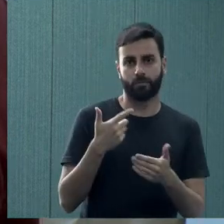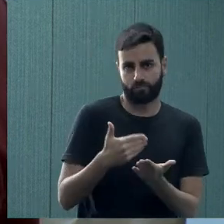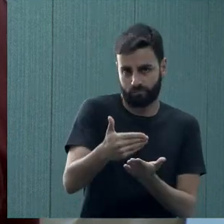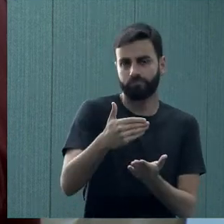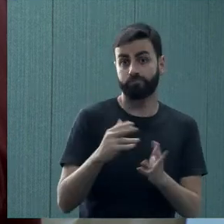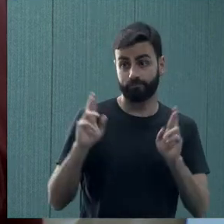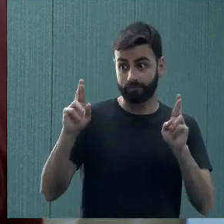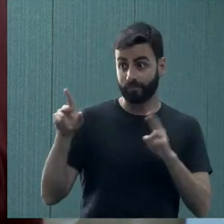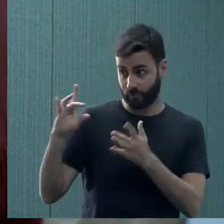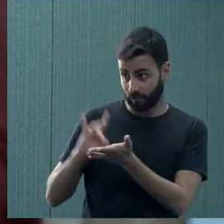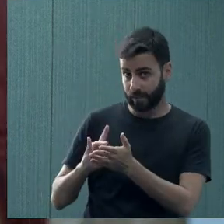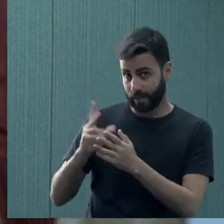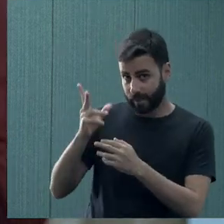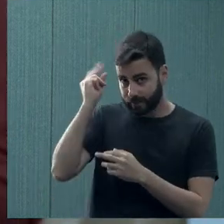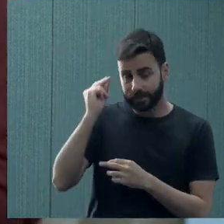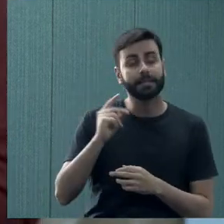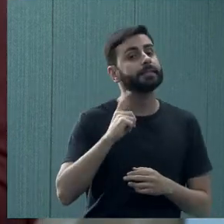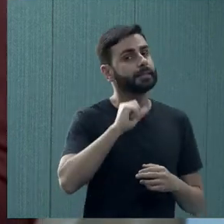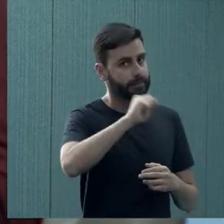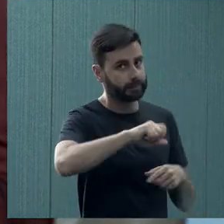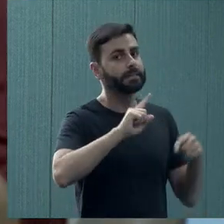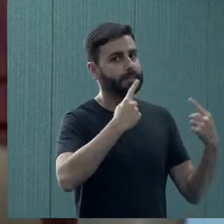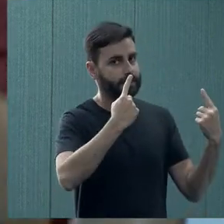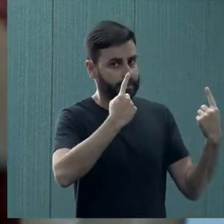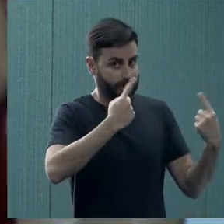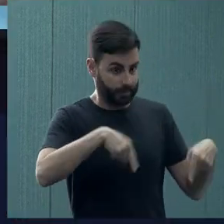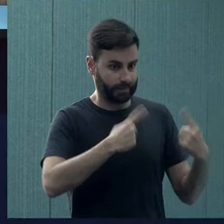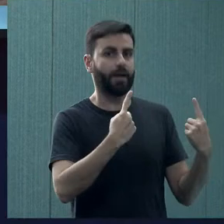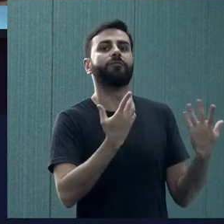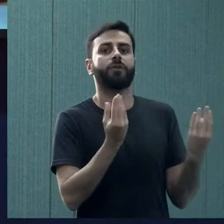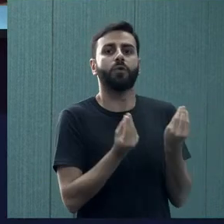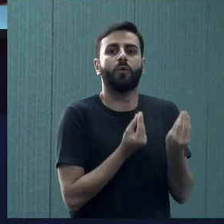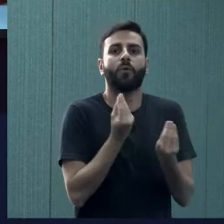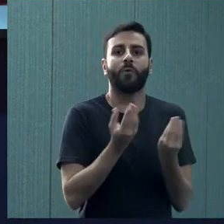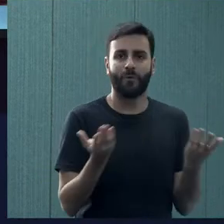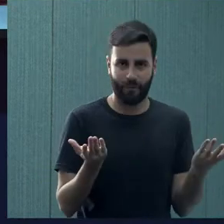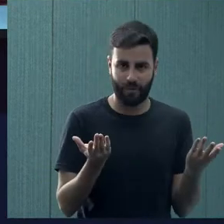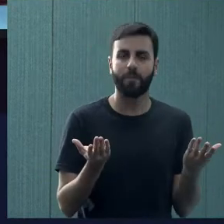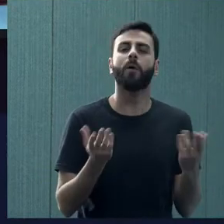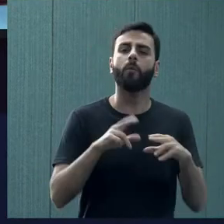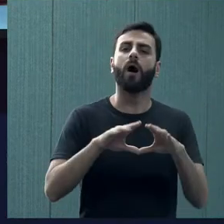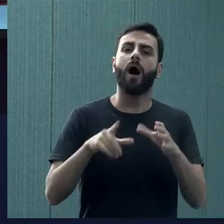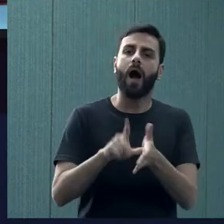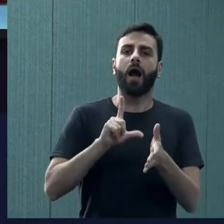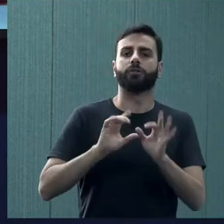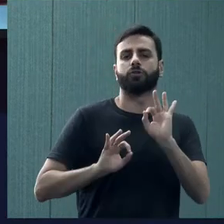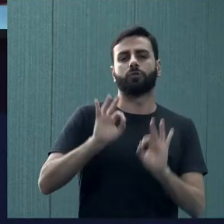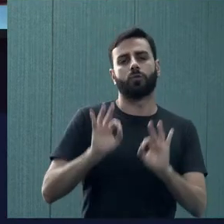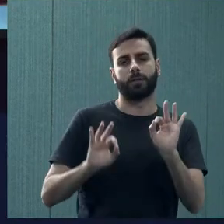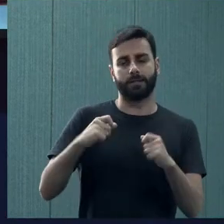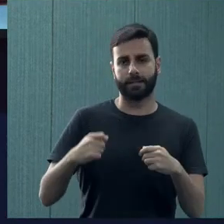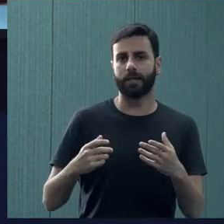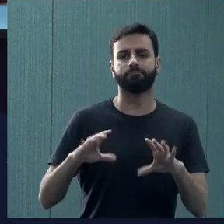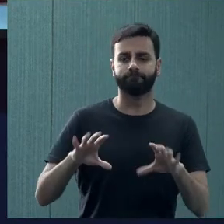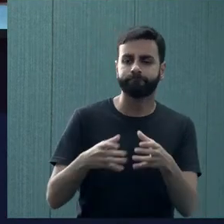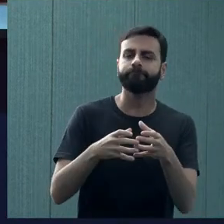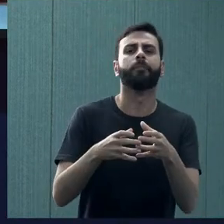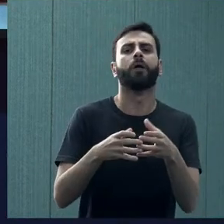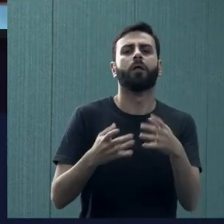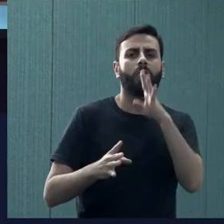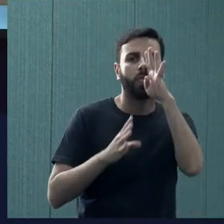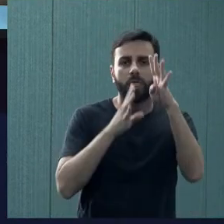Michele? Um desafio, mas... É um desafio, porque a preparação, para não ser algo que não tenha uma